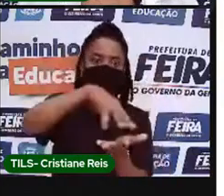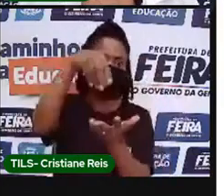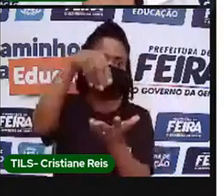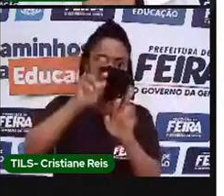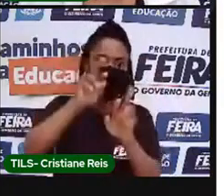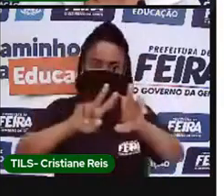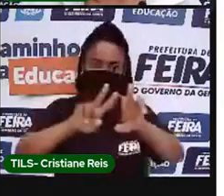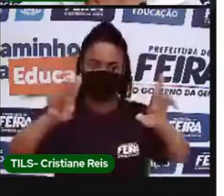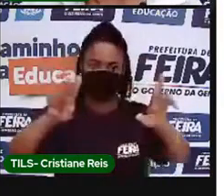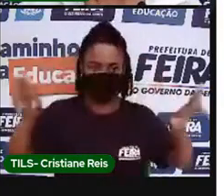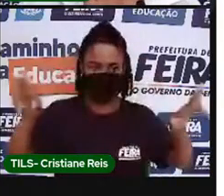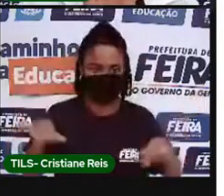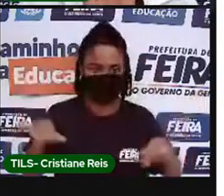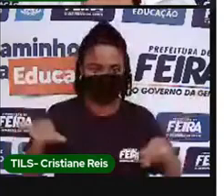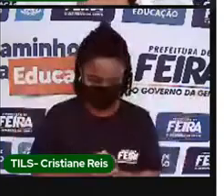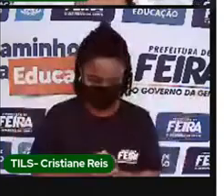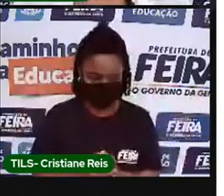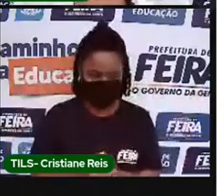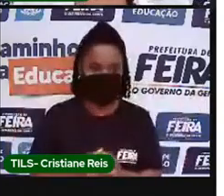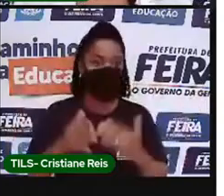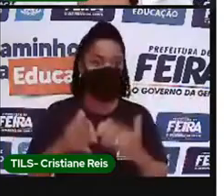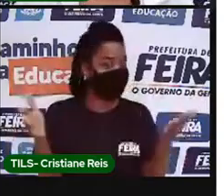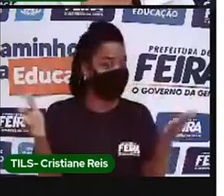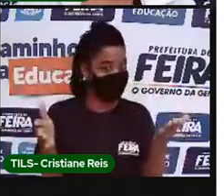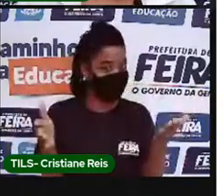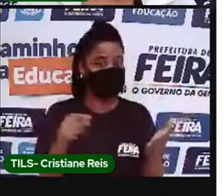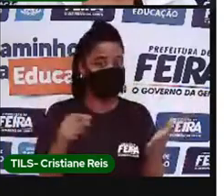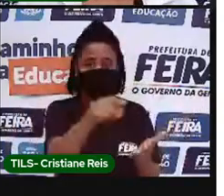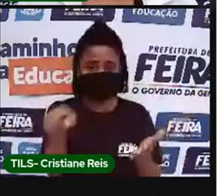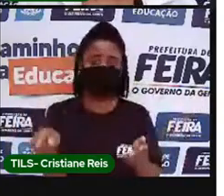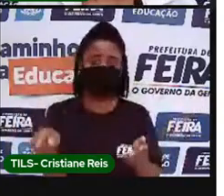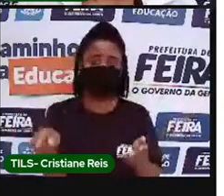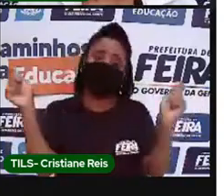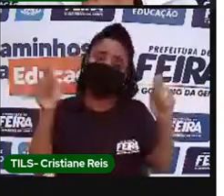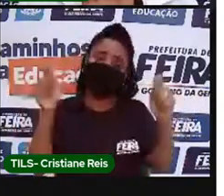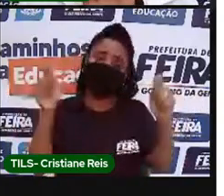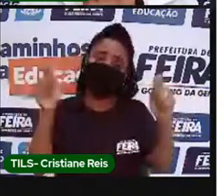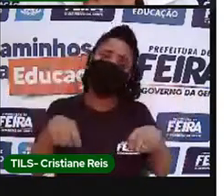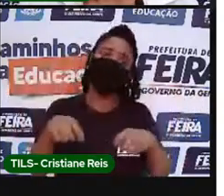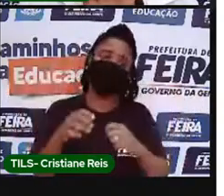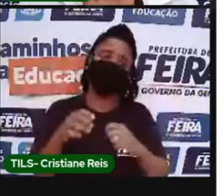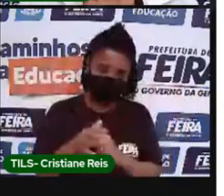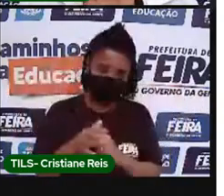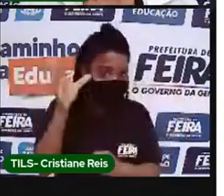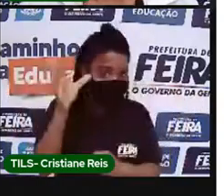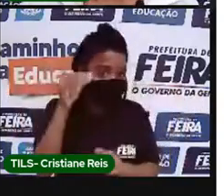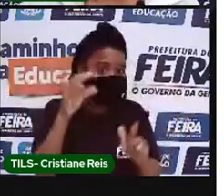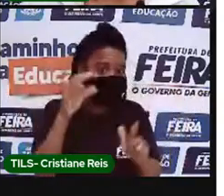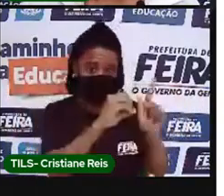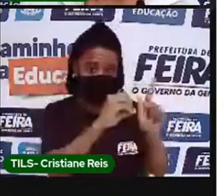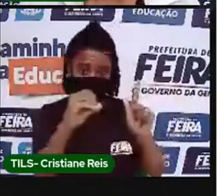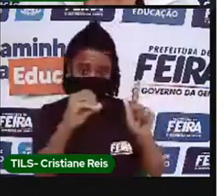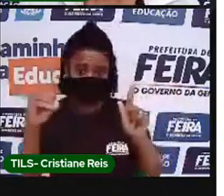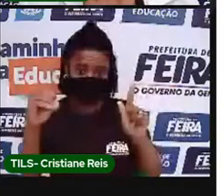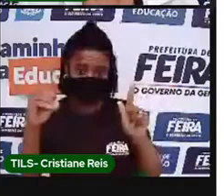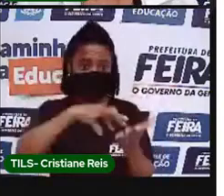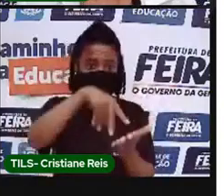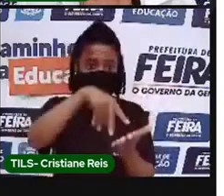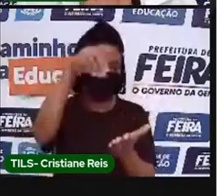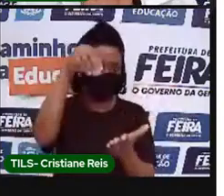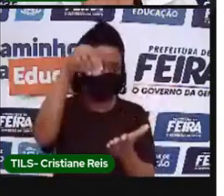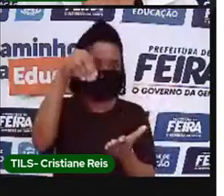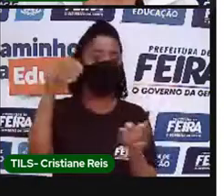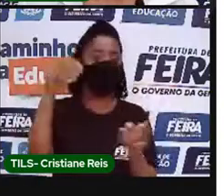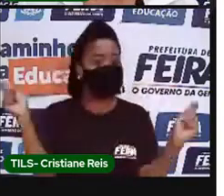essa possibilidade fantástica de aprender o Google Arts and Culture, uma